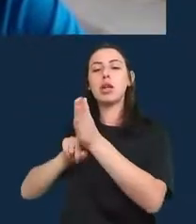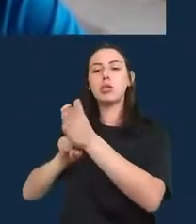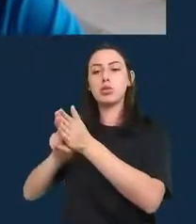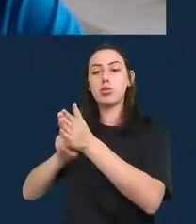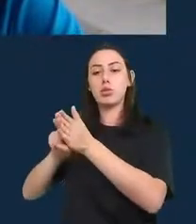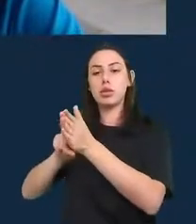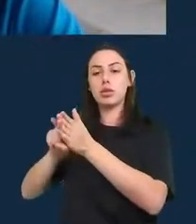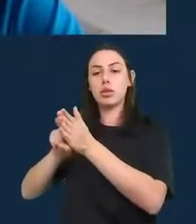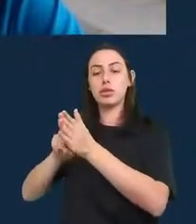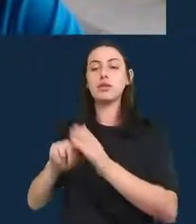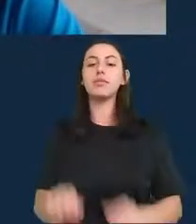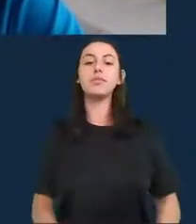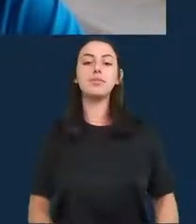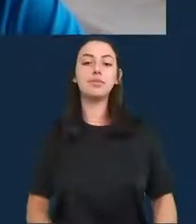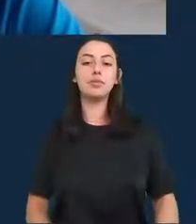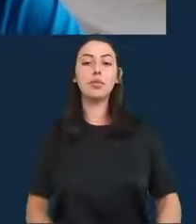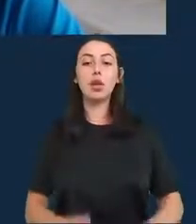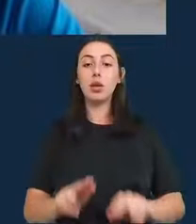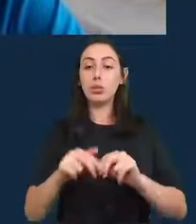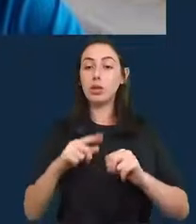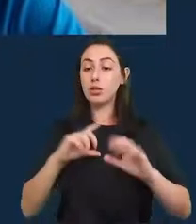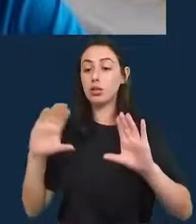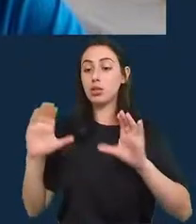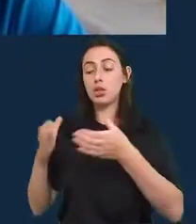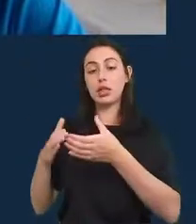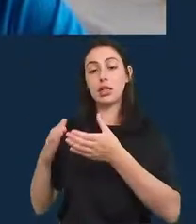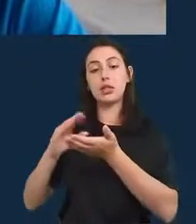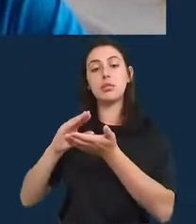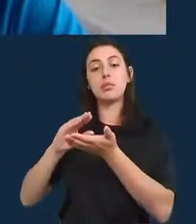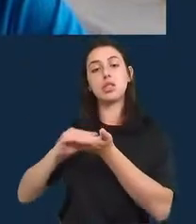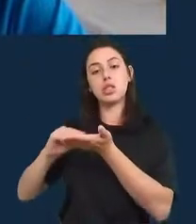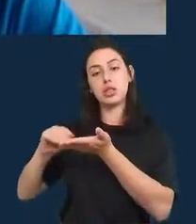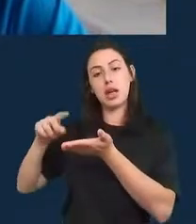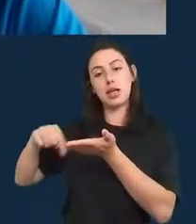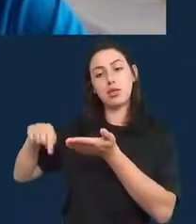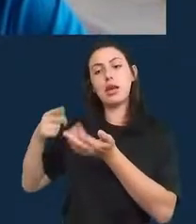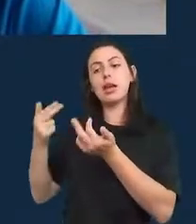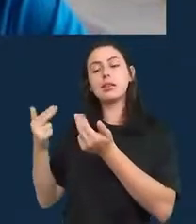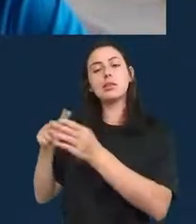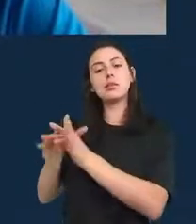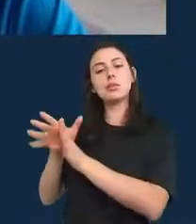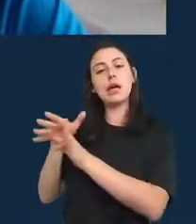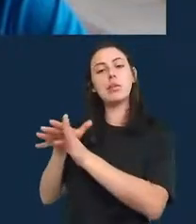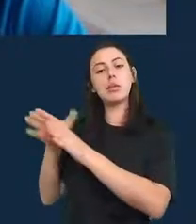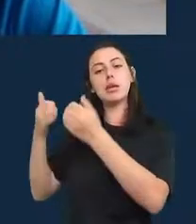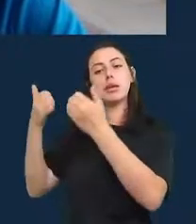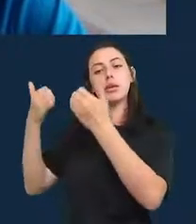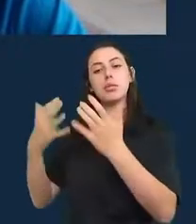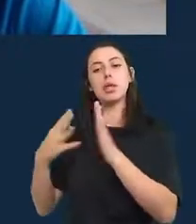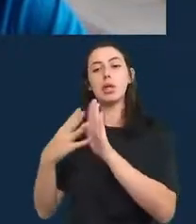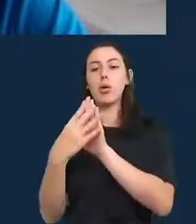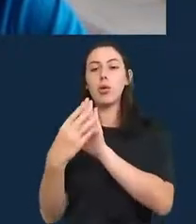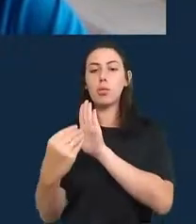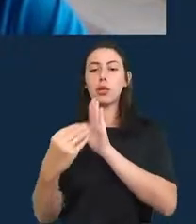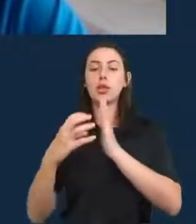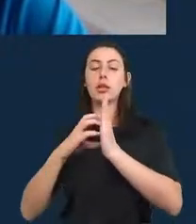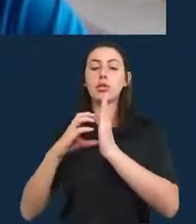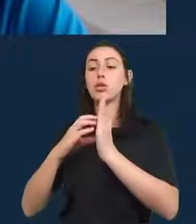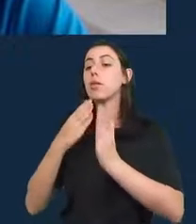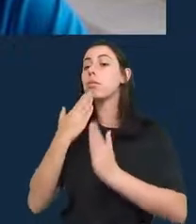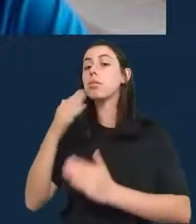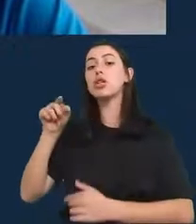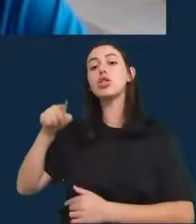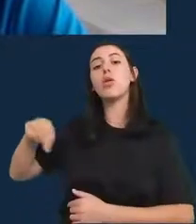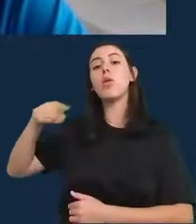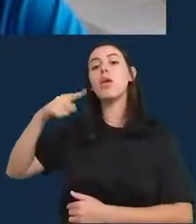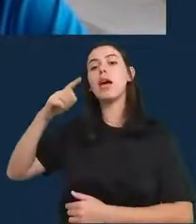pegou toda a equipe de dados, instruiu os modelos do código e pediu que eles criticassem para ver se havia algo de errado com